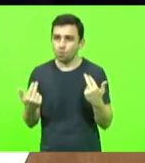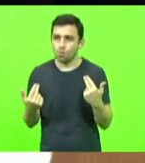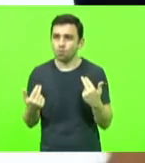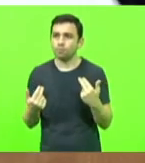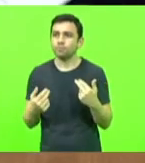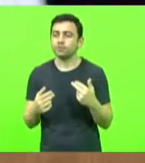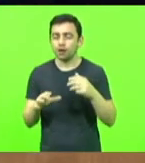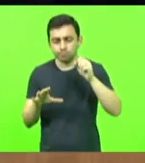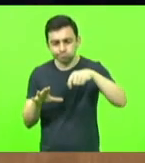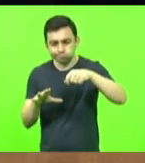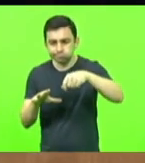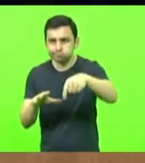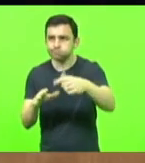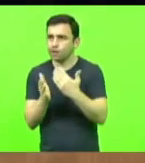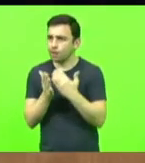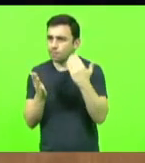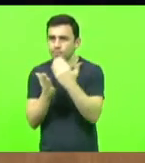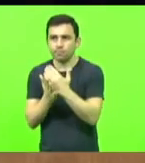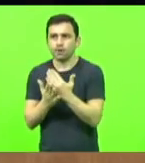reflorestamento.